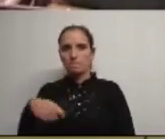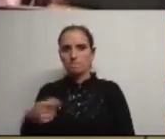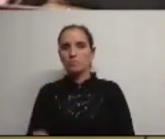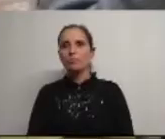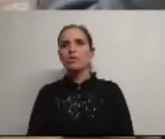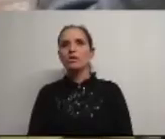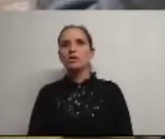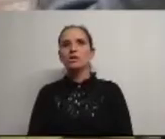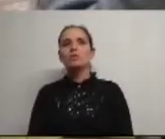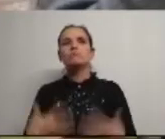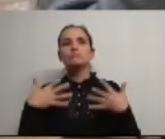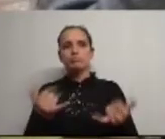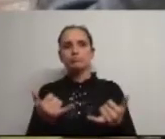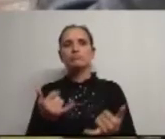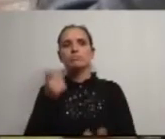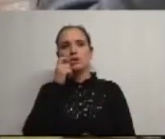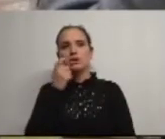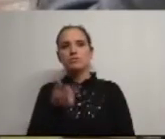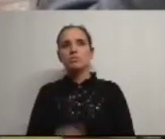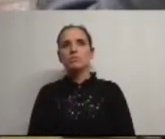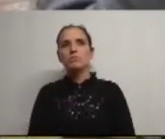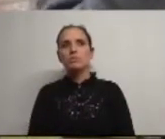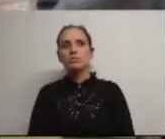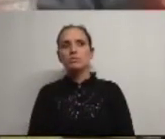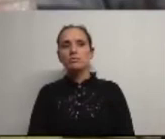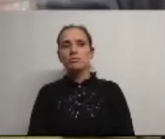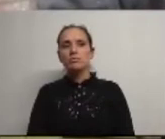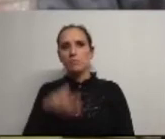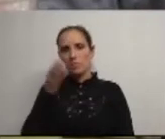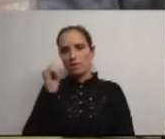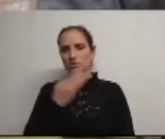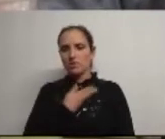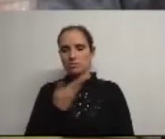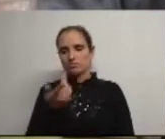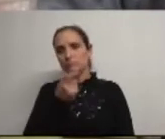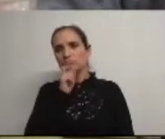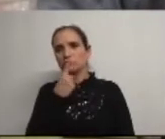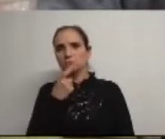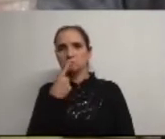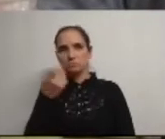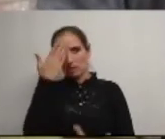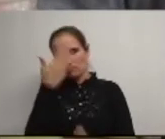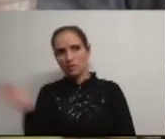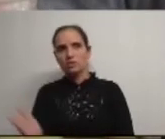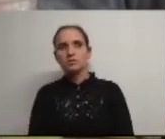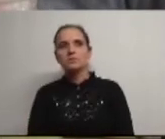tem agora a palavra para colocar as questões que entender o representante do Partido Social Democrata faz favor